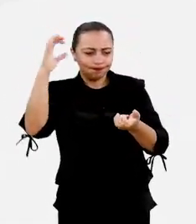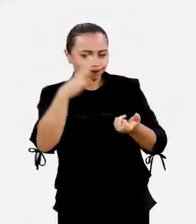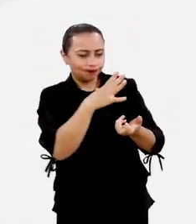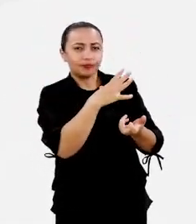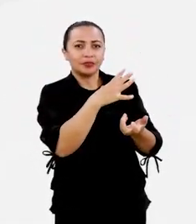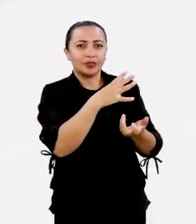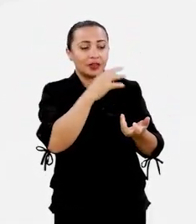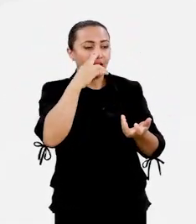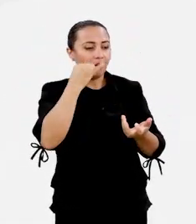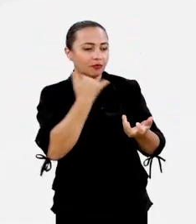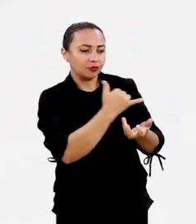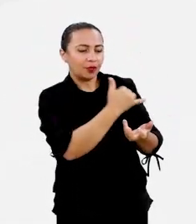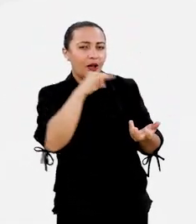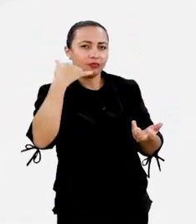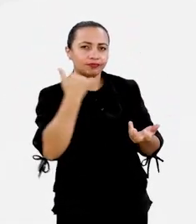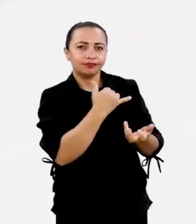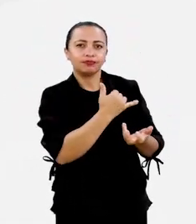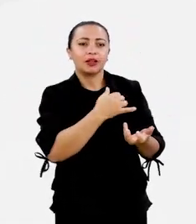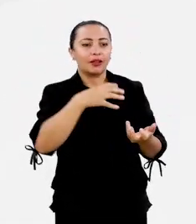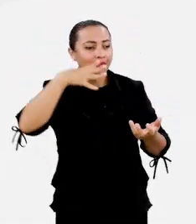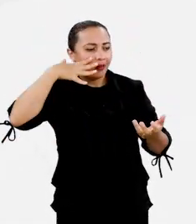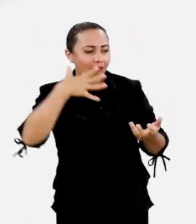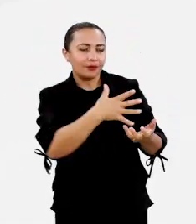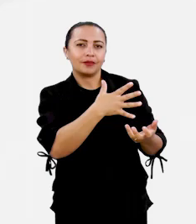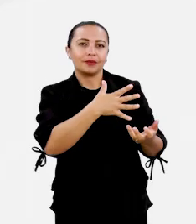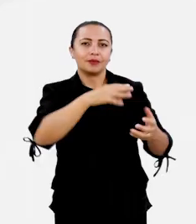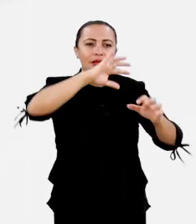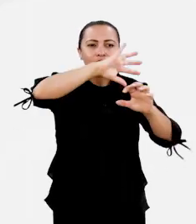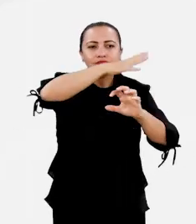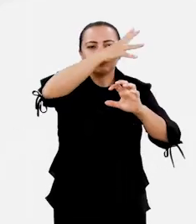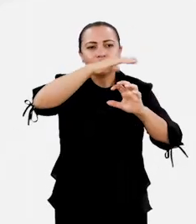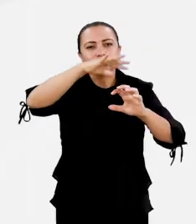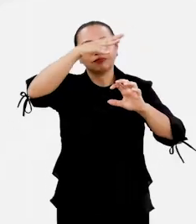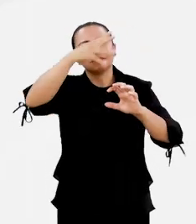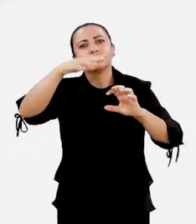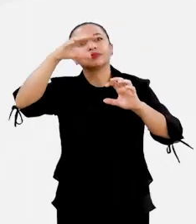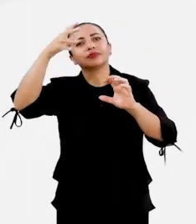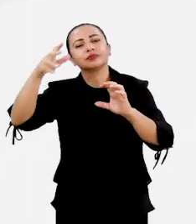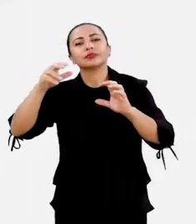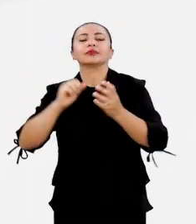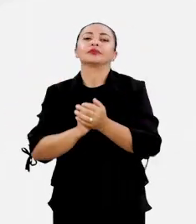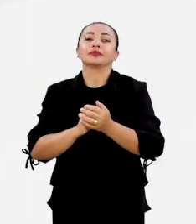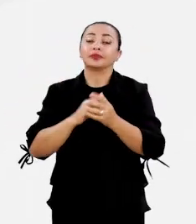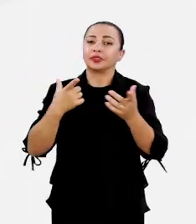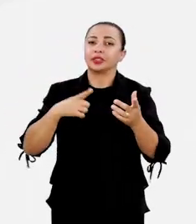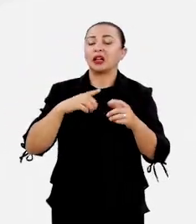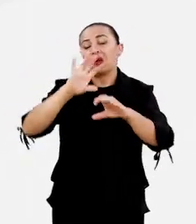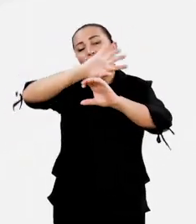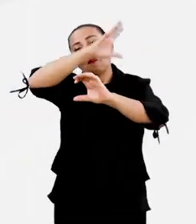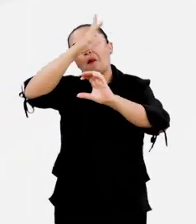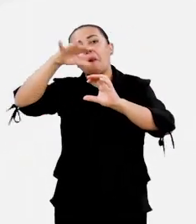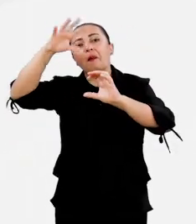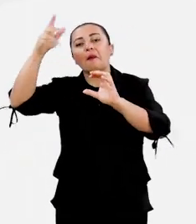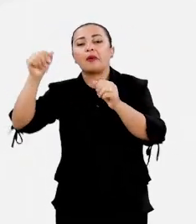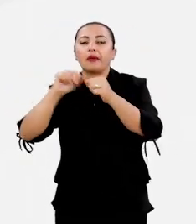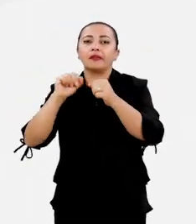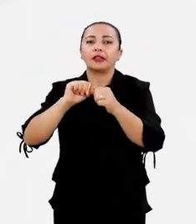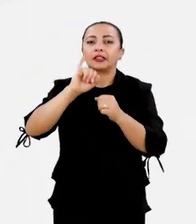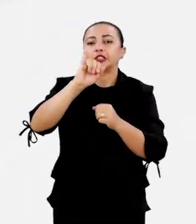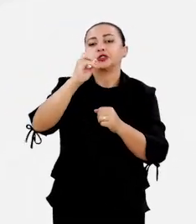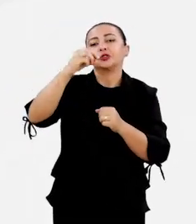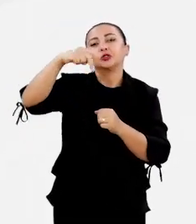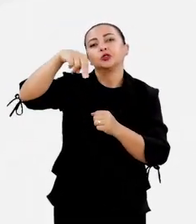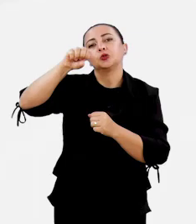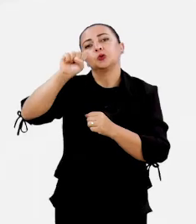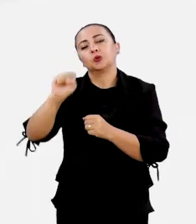geralmente, essa energia eletromagnética interfere nesse plasma ionosférico. Um plasma é